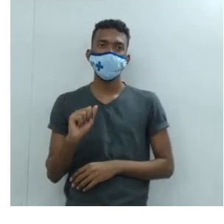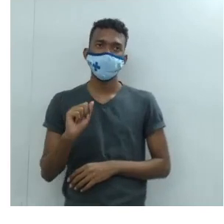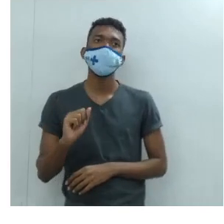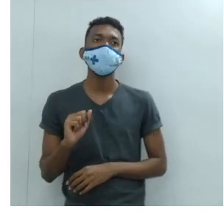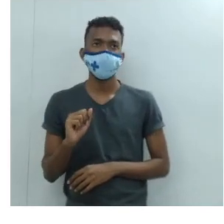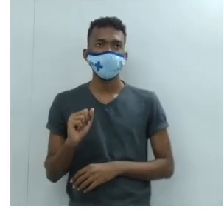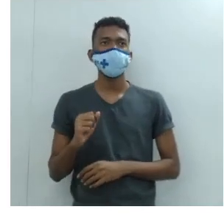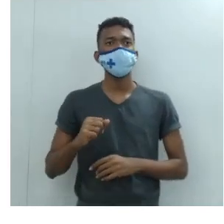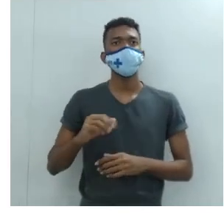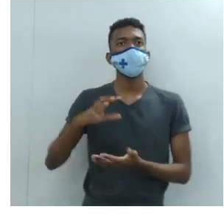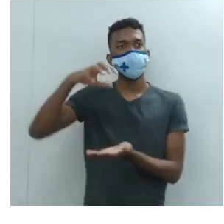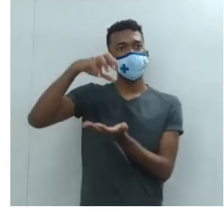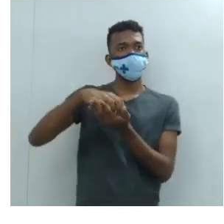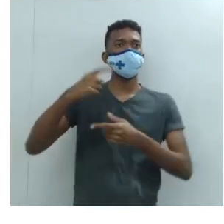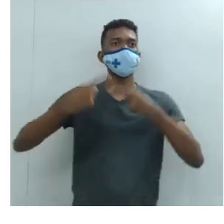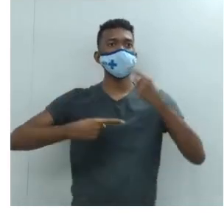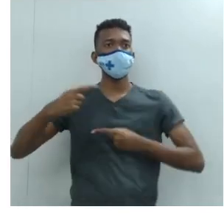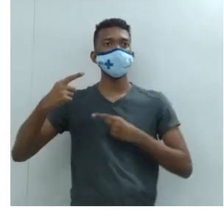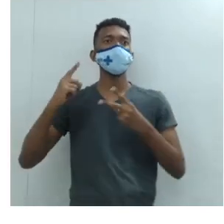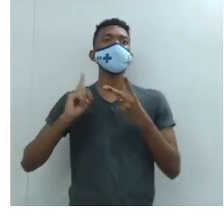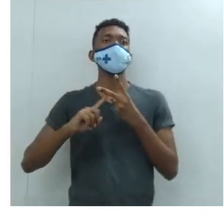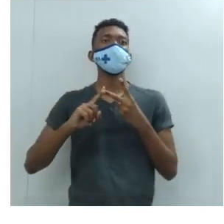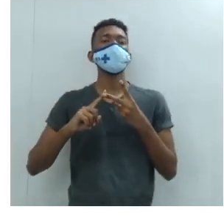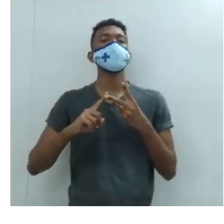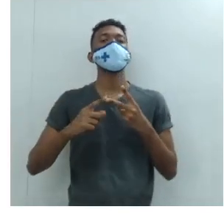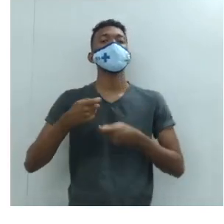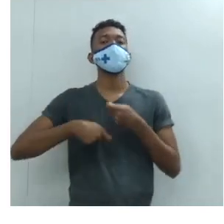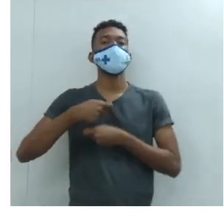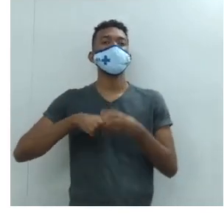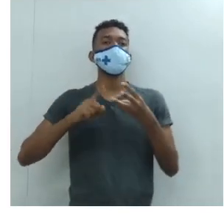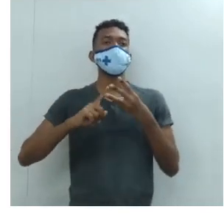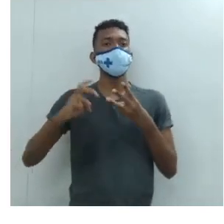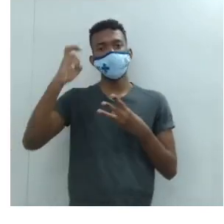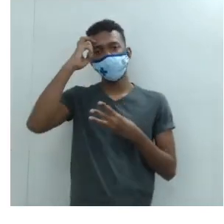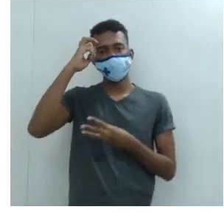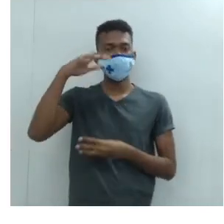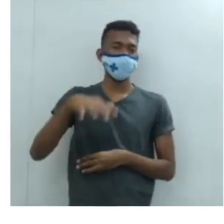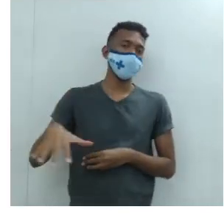político, econômico e cultural da região.